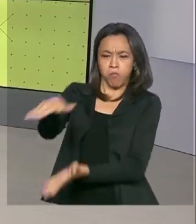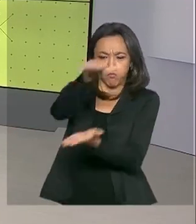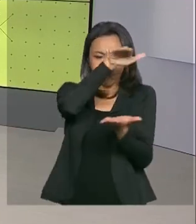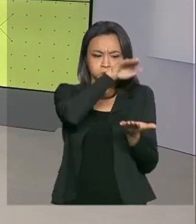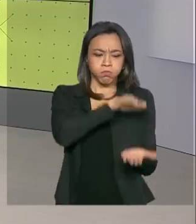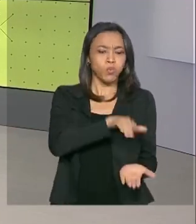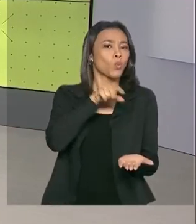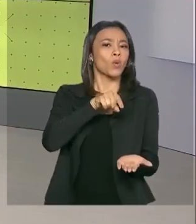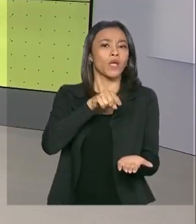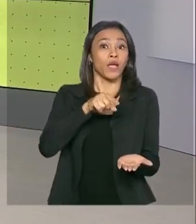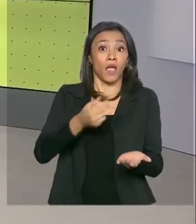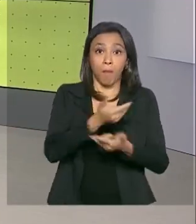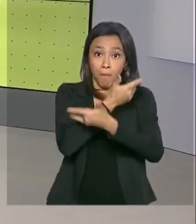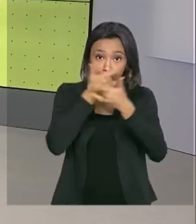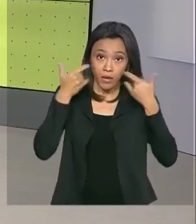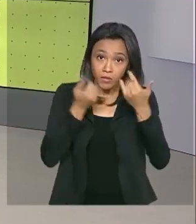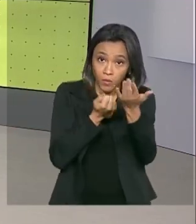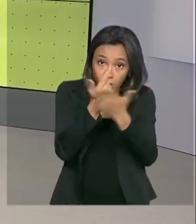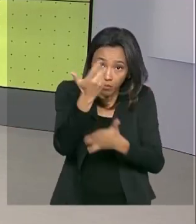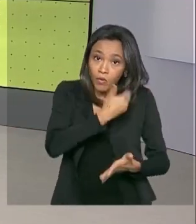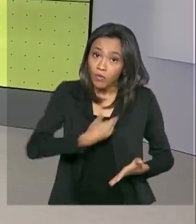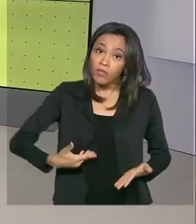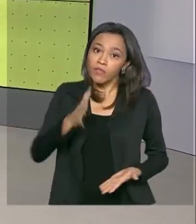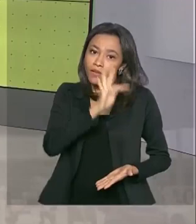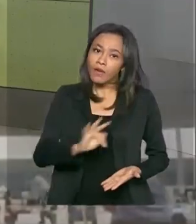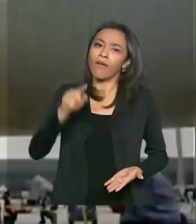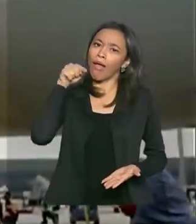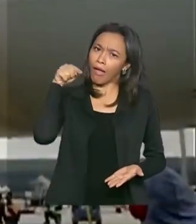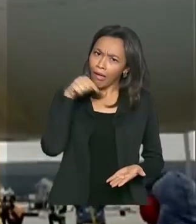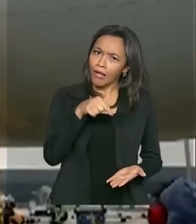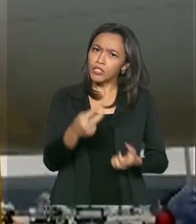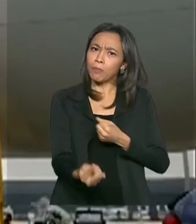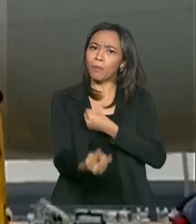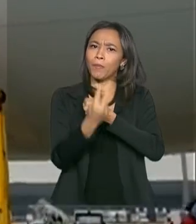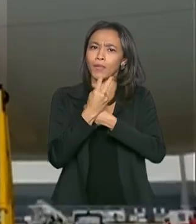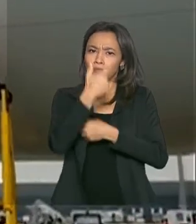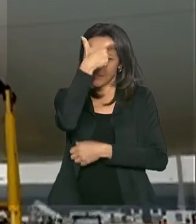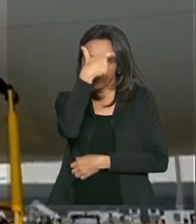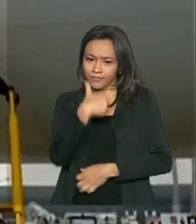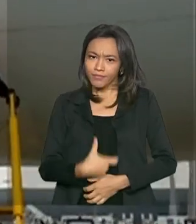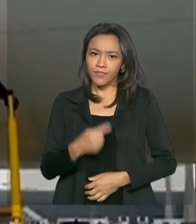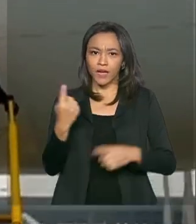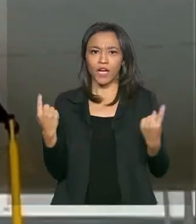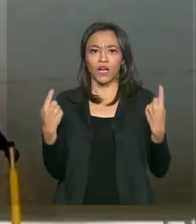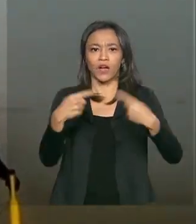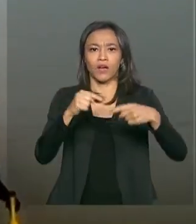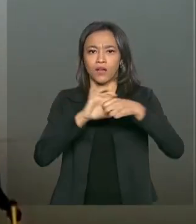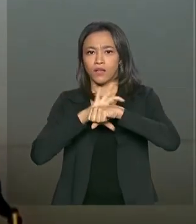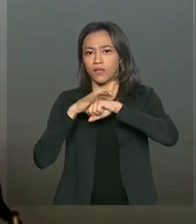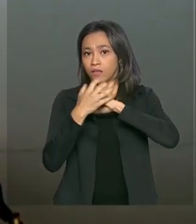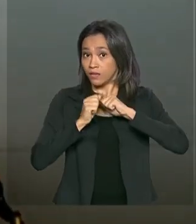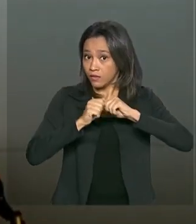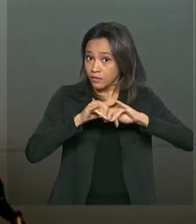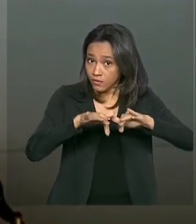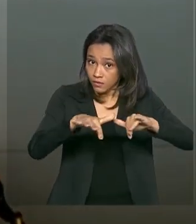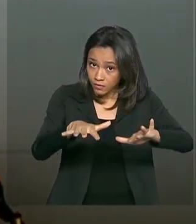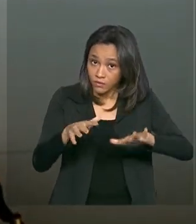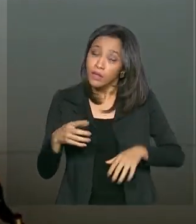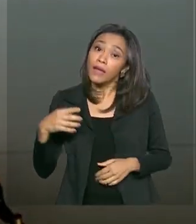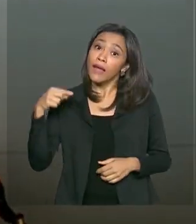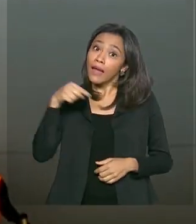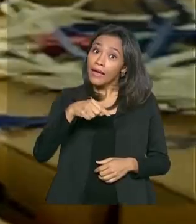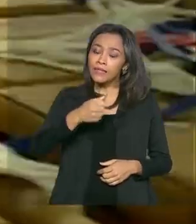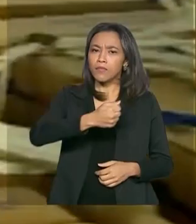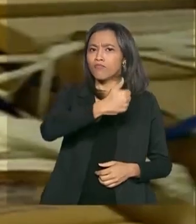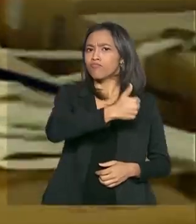compradas pelo governo federal. É mais uma carga de equipamentos de proteção individual para combate à Covid-19. Esta foi